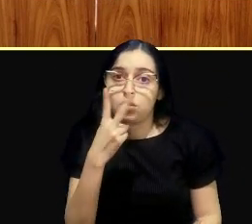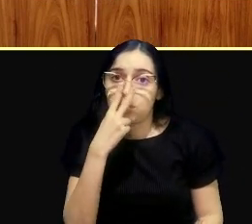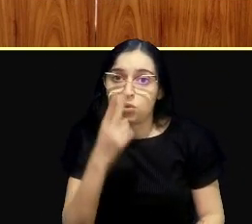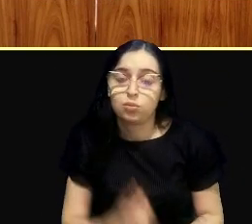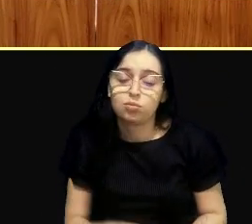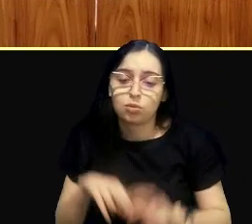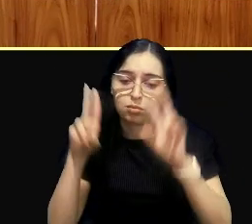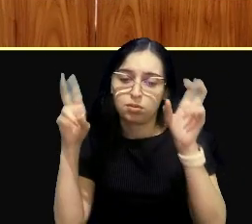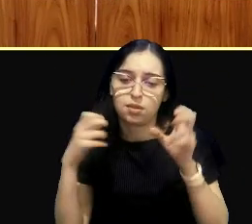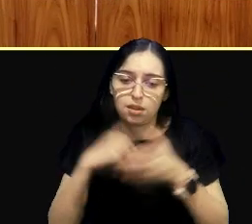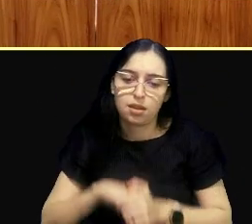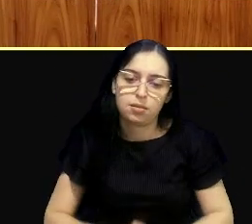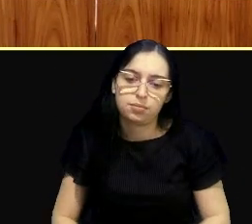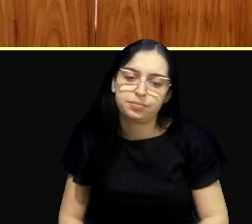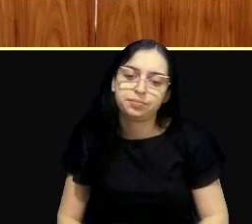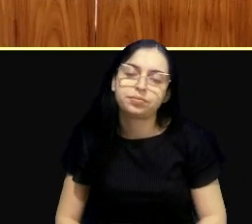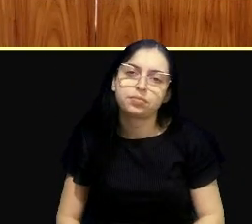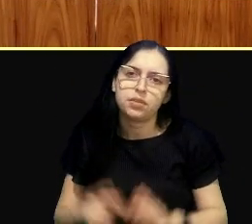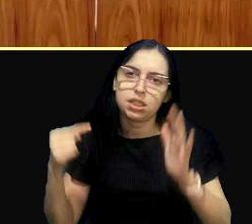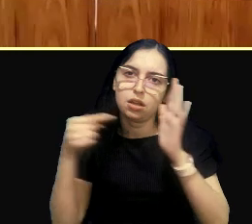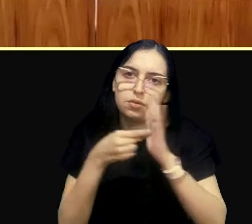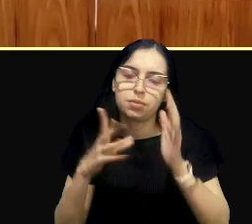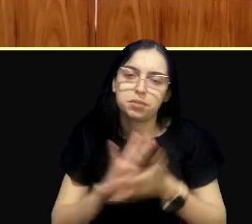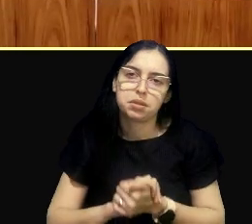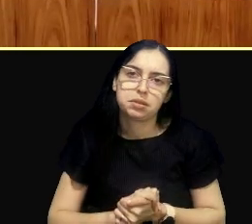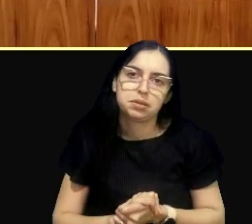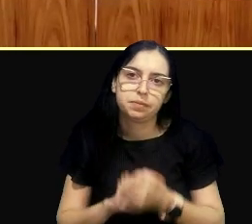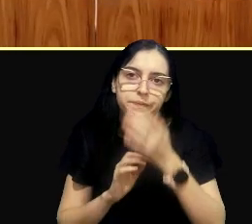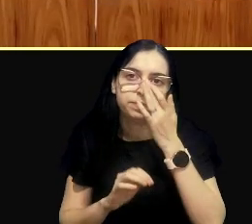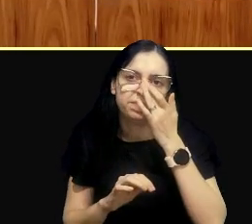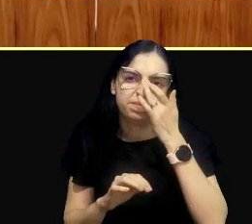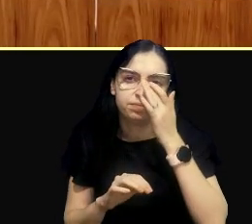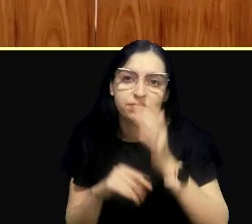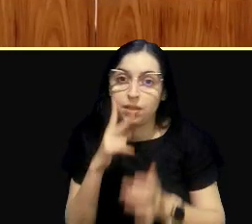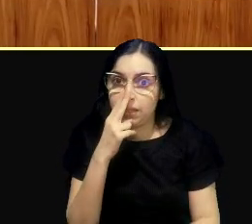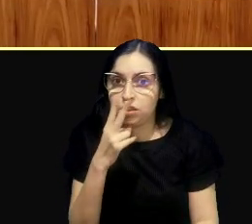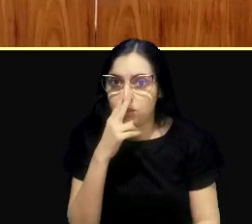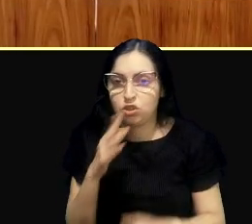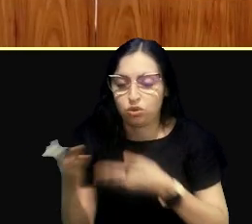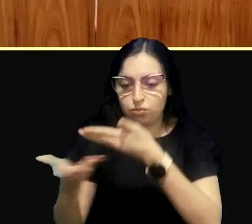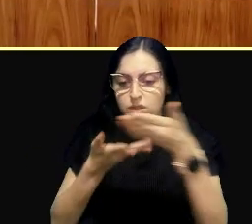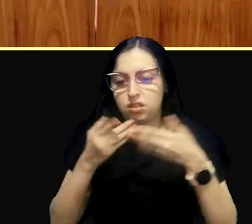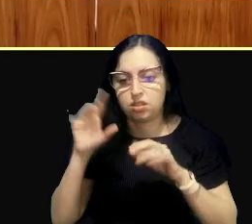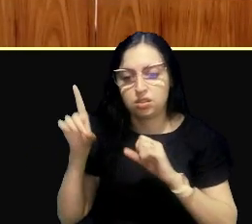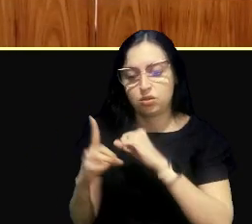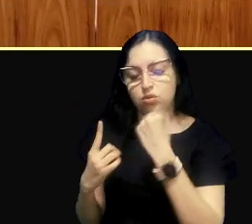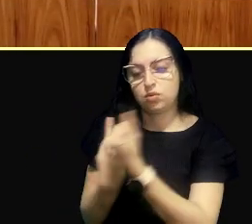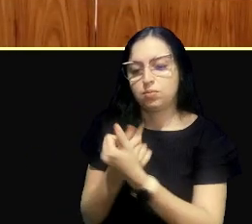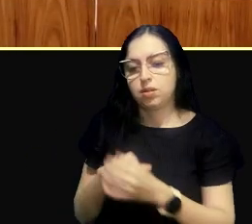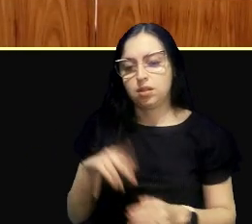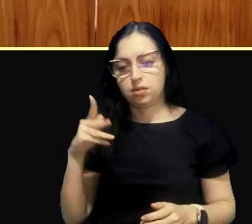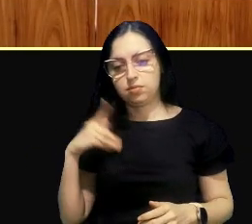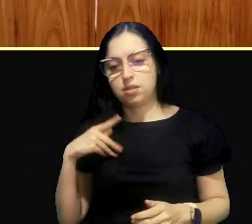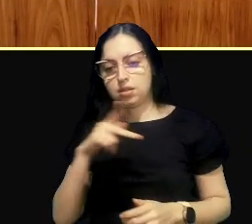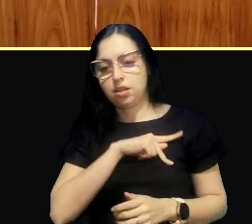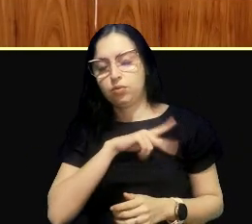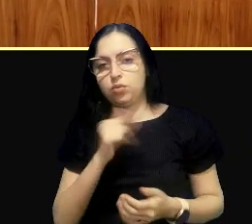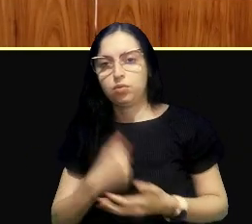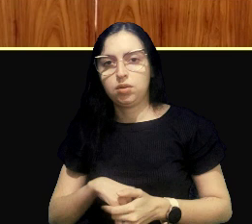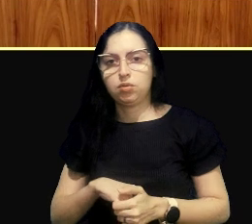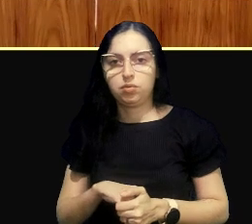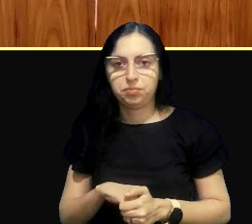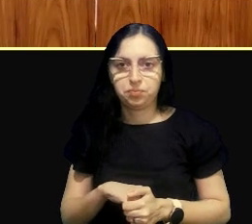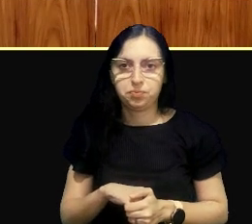termo de referência, termo de referência, um de referência, eu acho que a participação, tanto da sociedade, do MP, no termo de